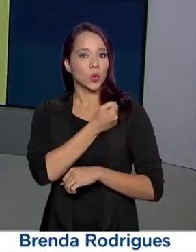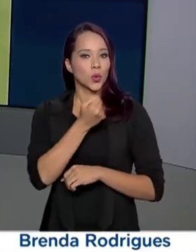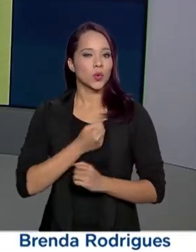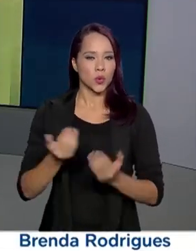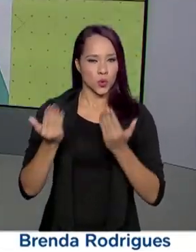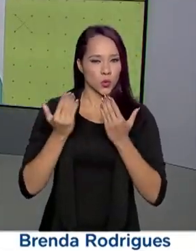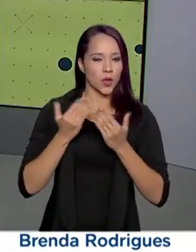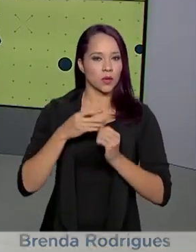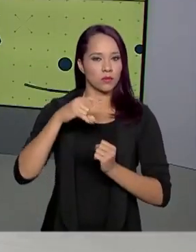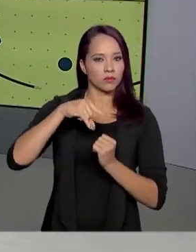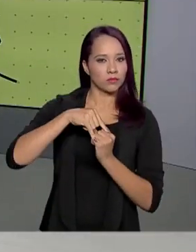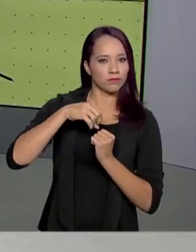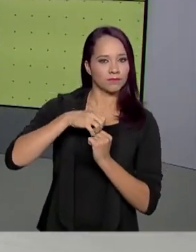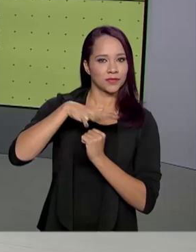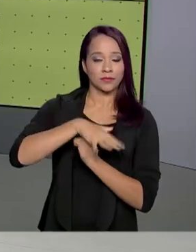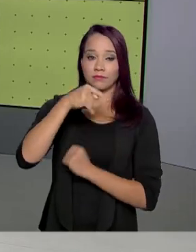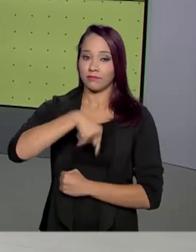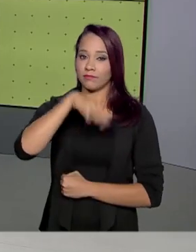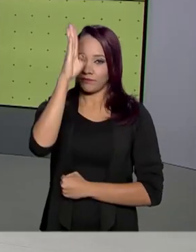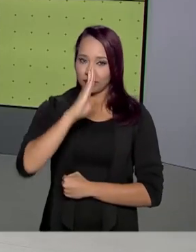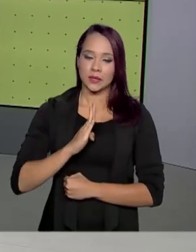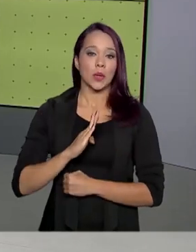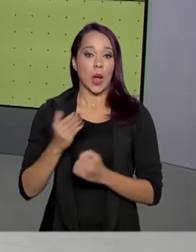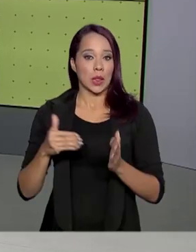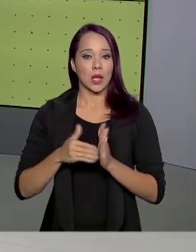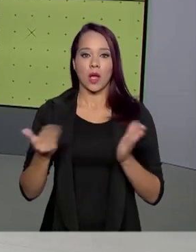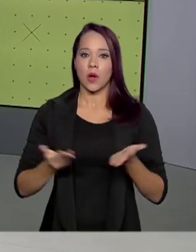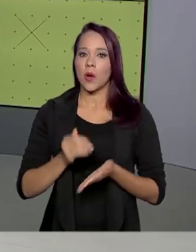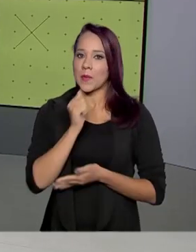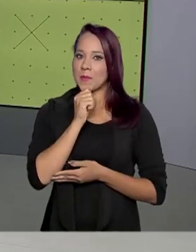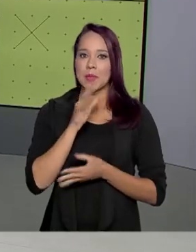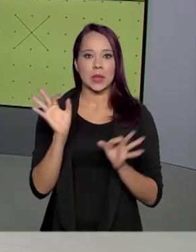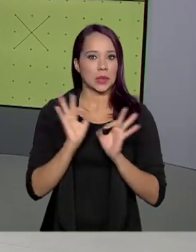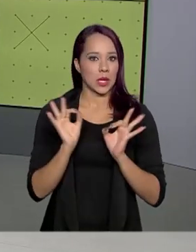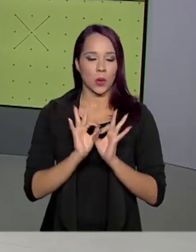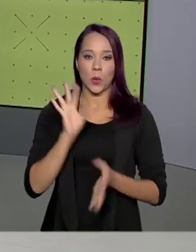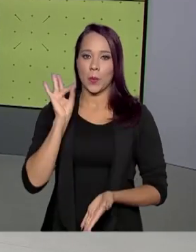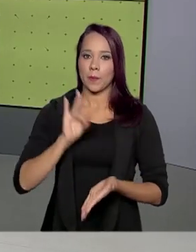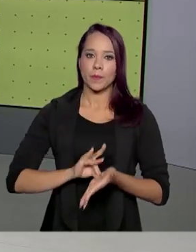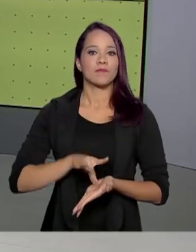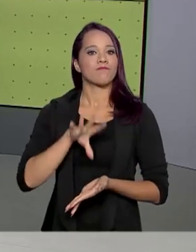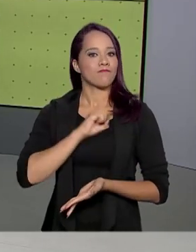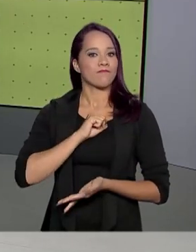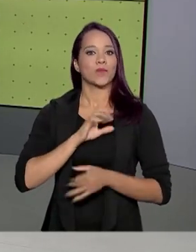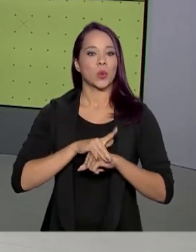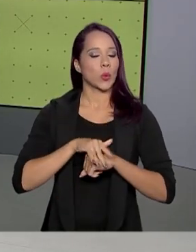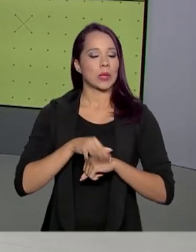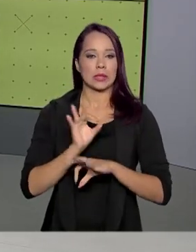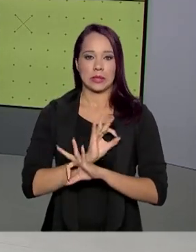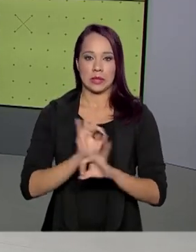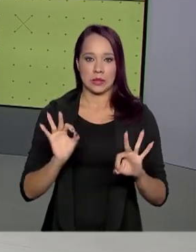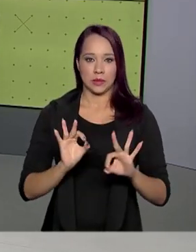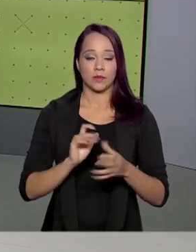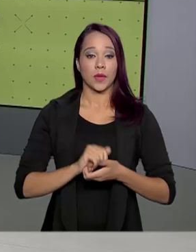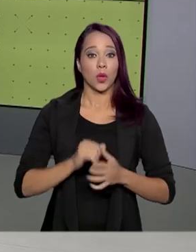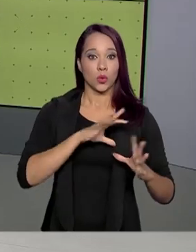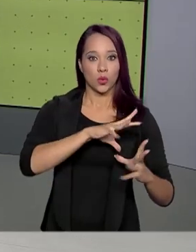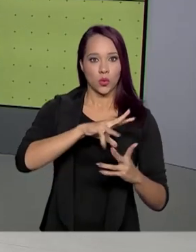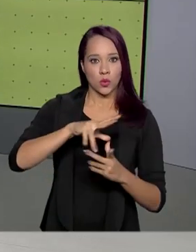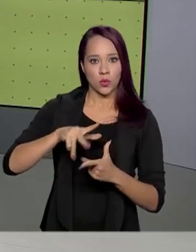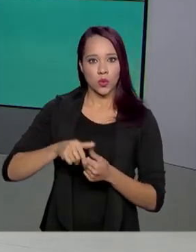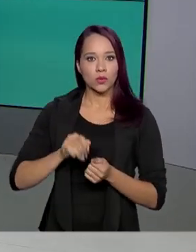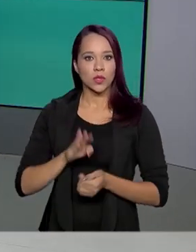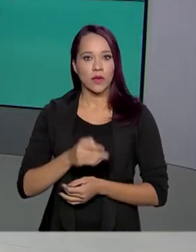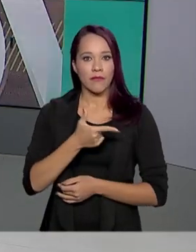suspeitas de coronavírus no Brasil. Até o momento não há nenhum caso confirmado da doença no país. No mundo já são